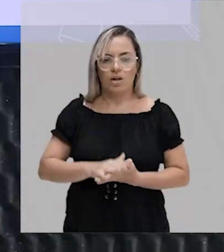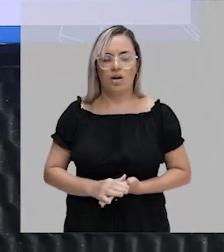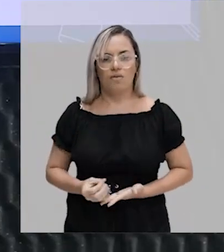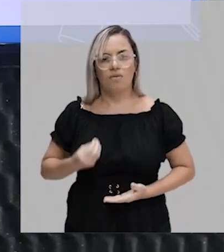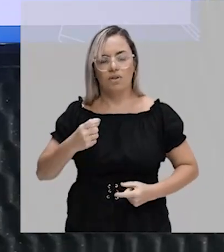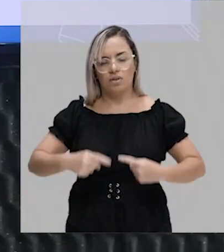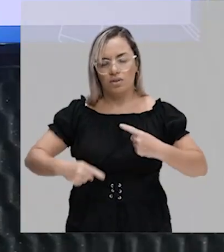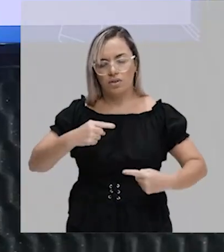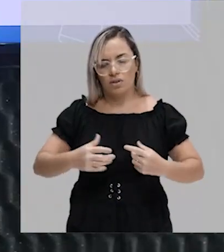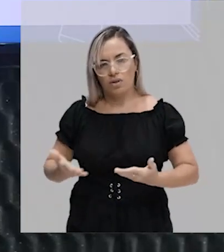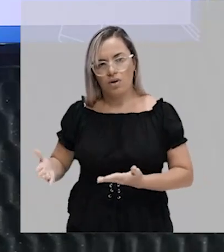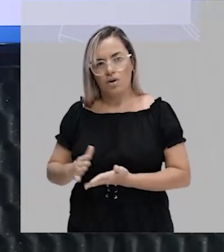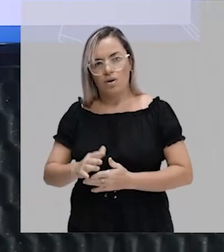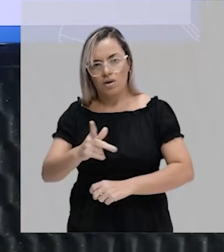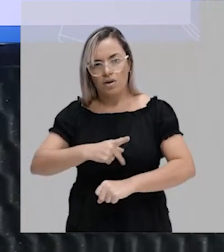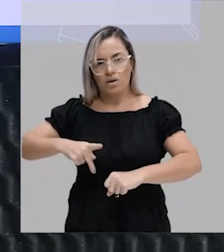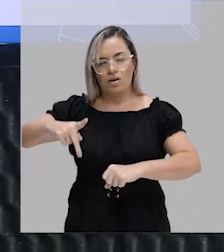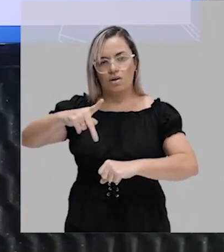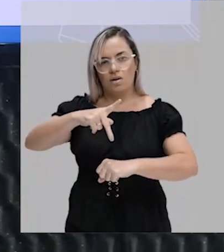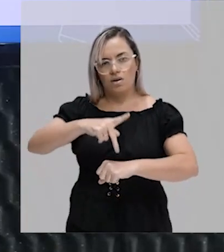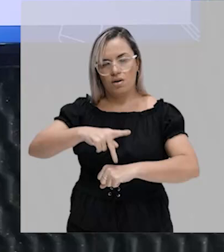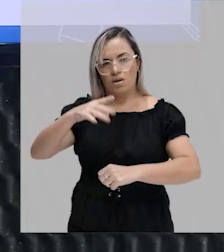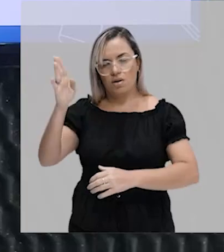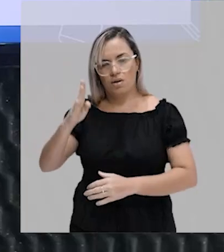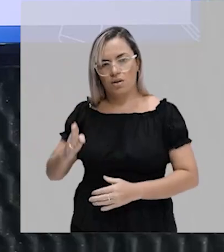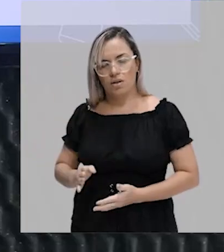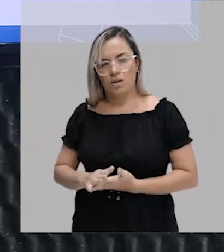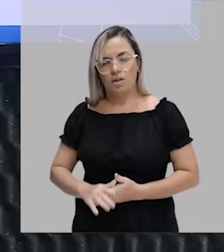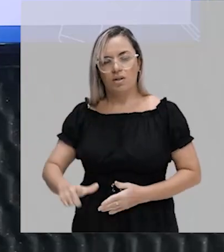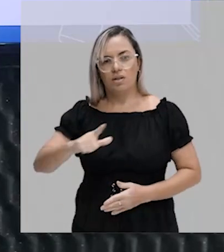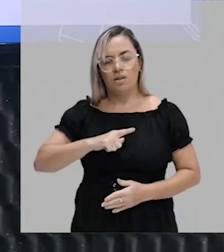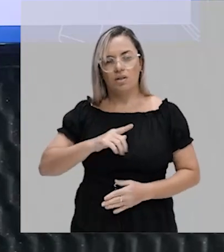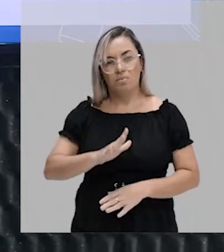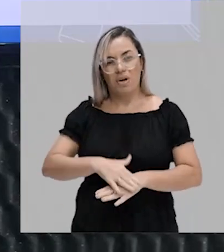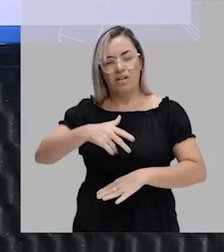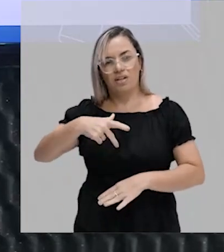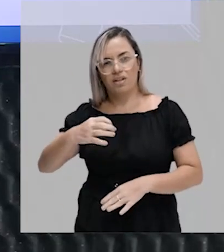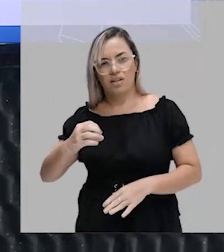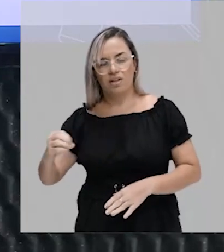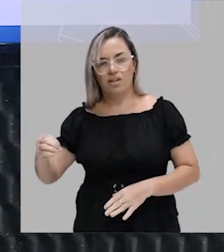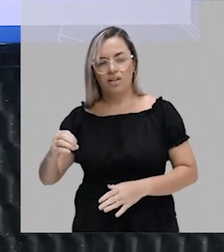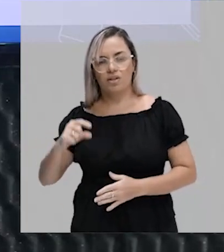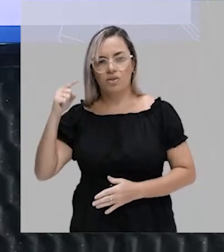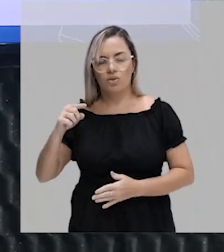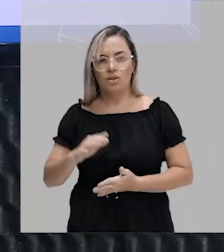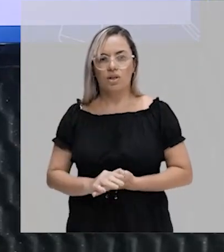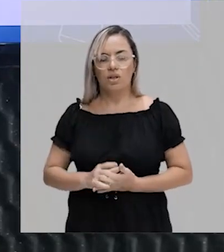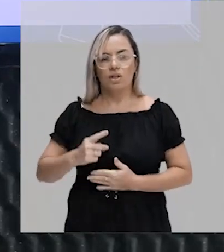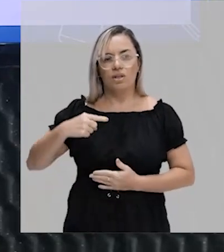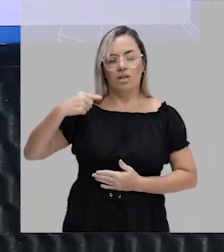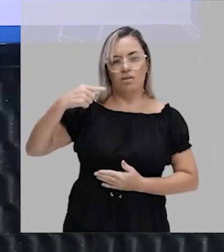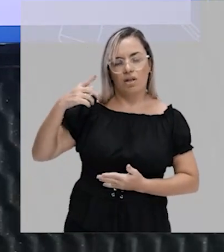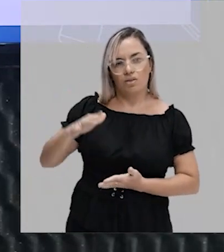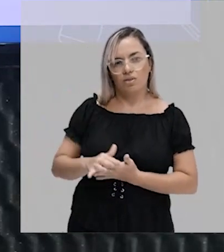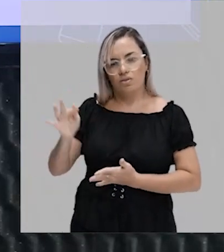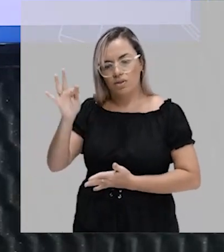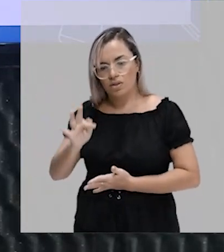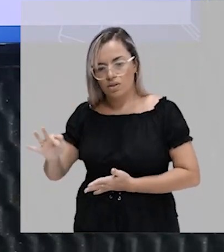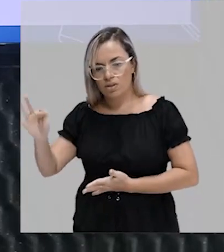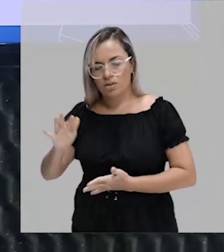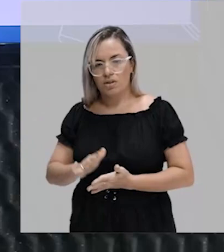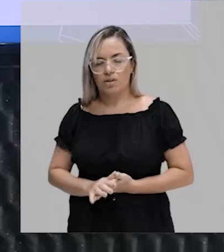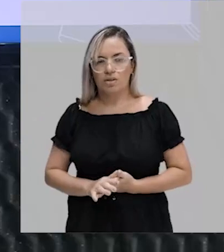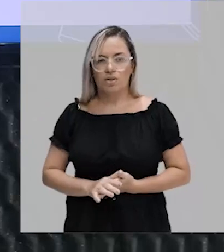nós temos mais de 500 deputados federais. E se você perceber, pouco mais de 10%, 50 e tanto são mulheres.